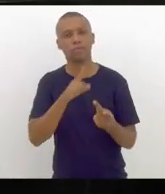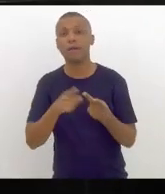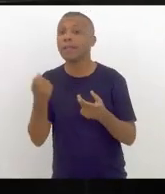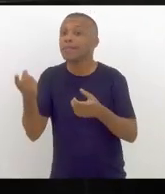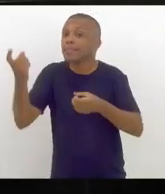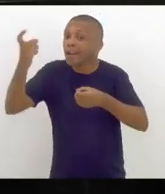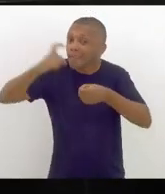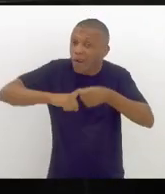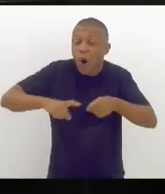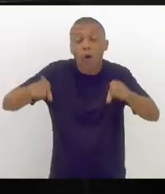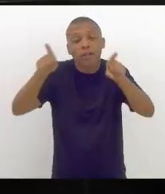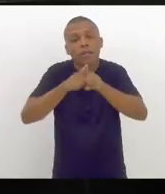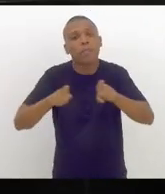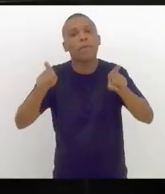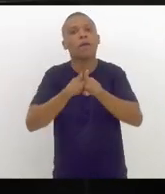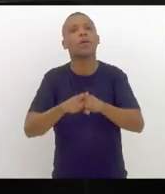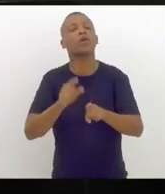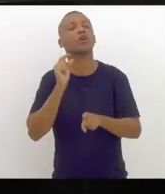inclusive,